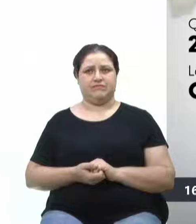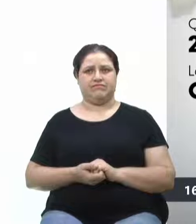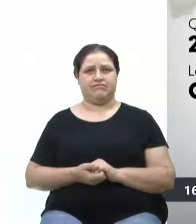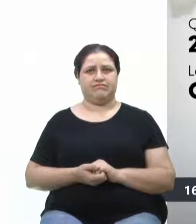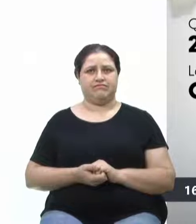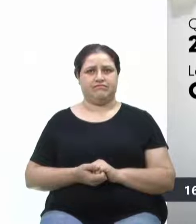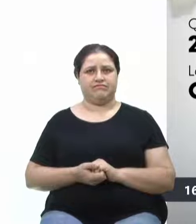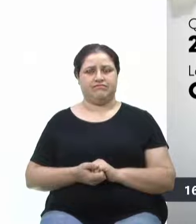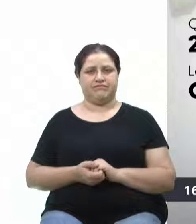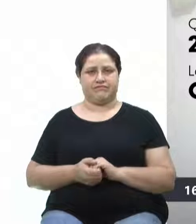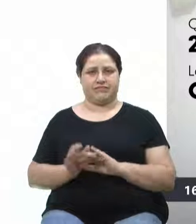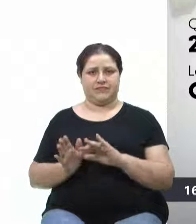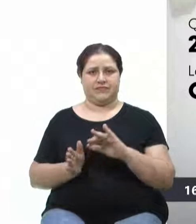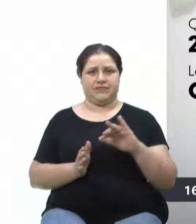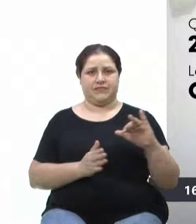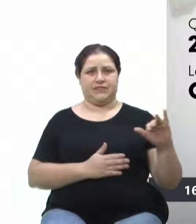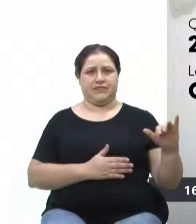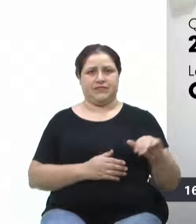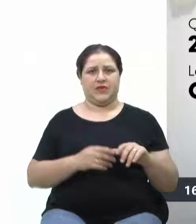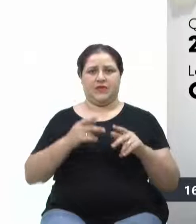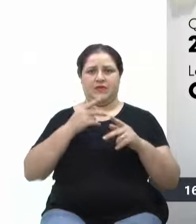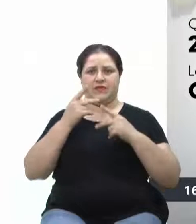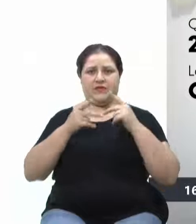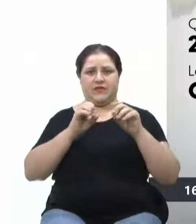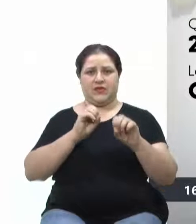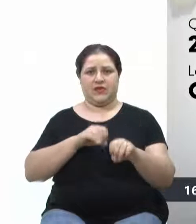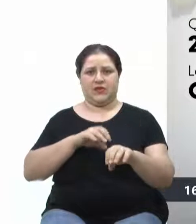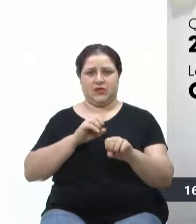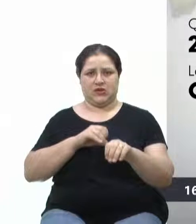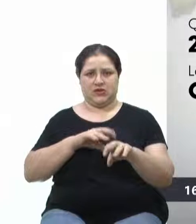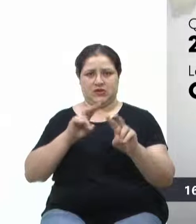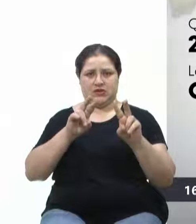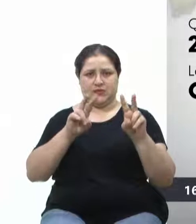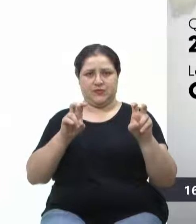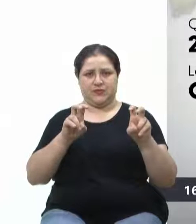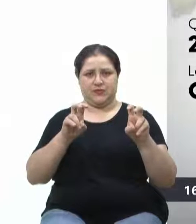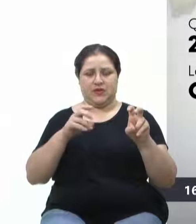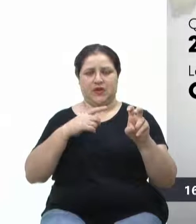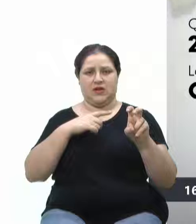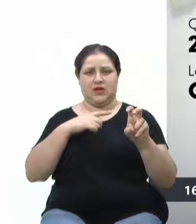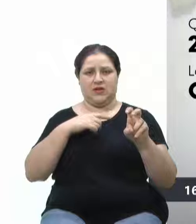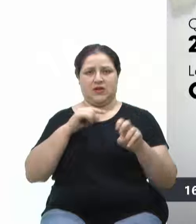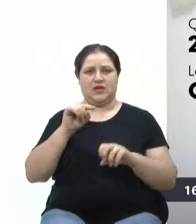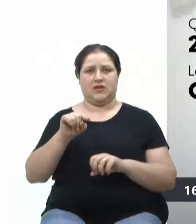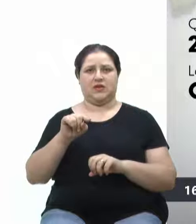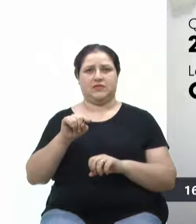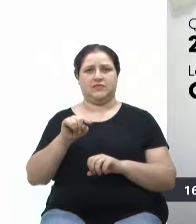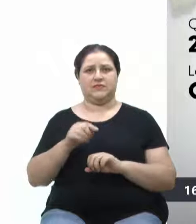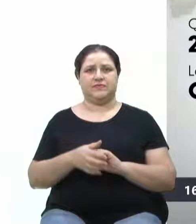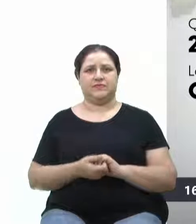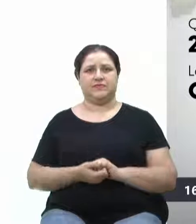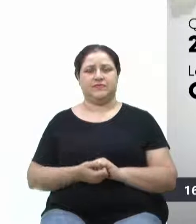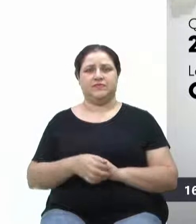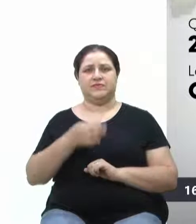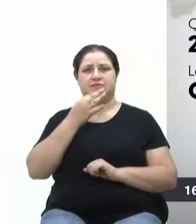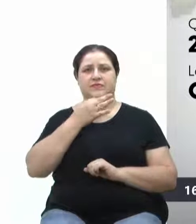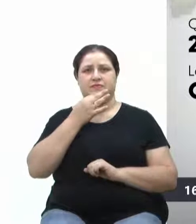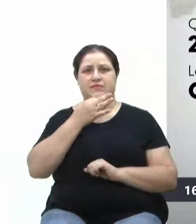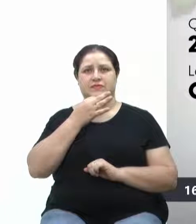em tema de educação, nós temos aqui, hoje em Caxias do Sul,